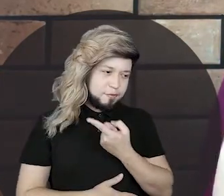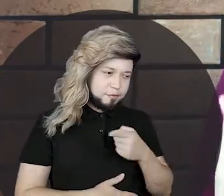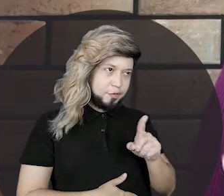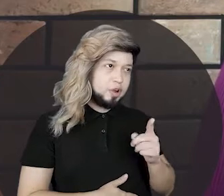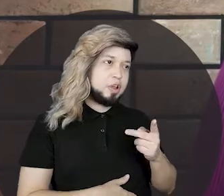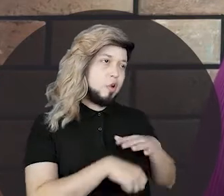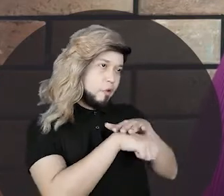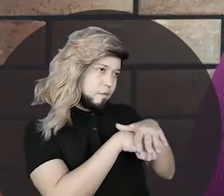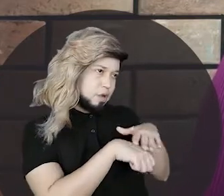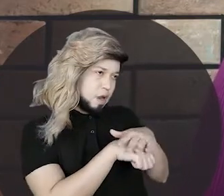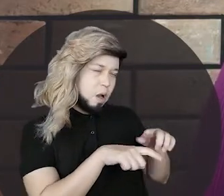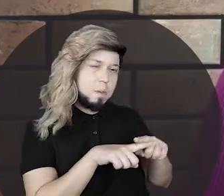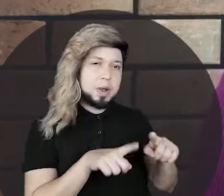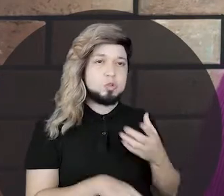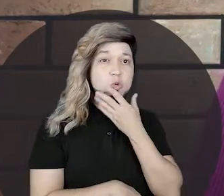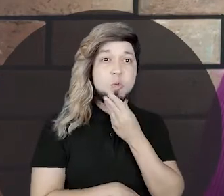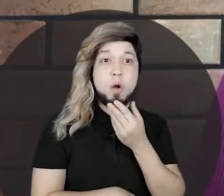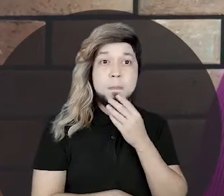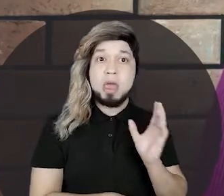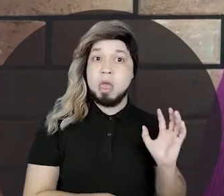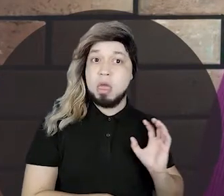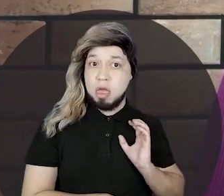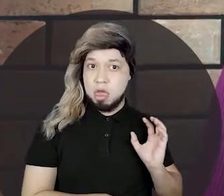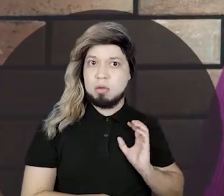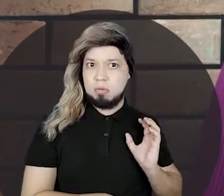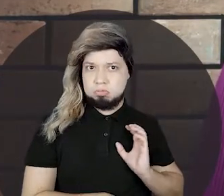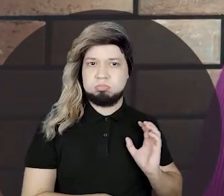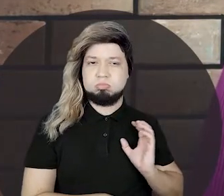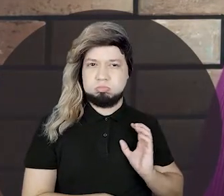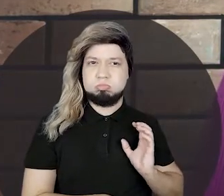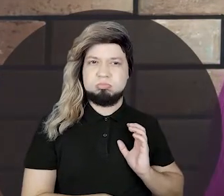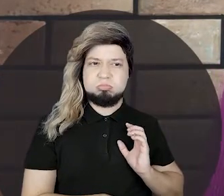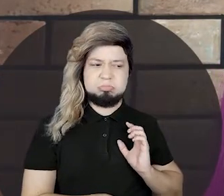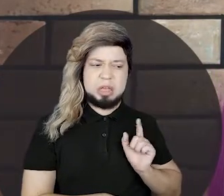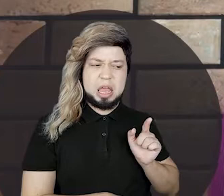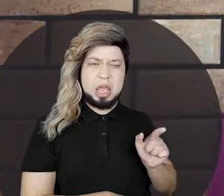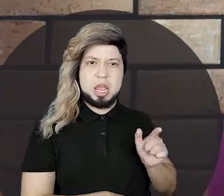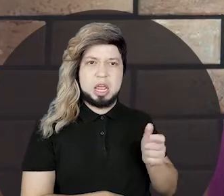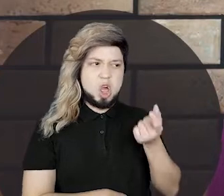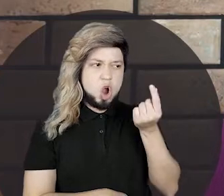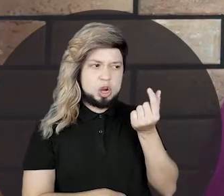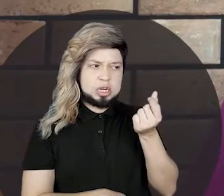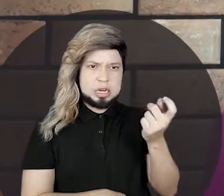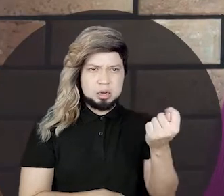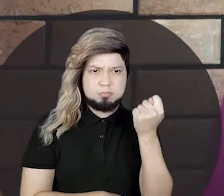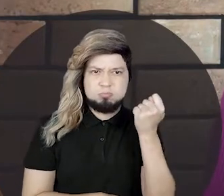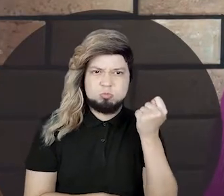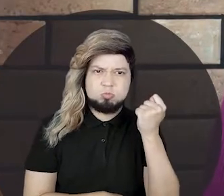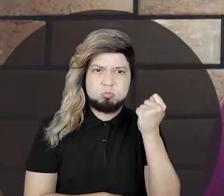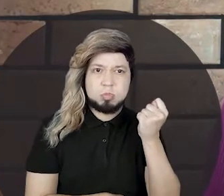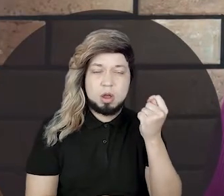falou com o compadre. Mas o compadre, que era rico, rico, muito rico, era varento. Ele só